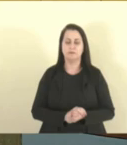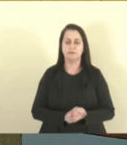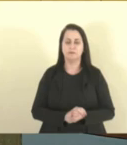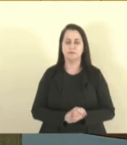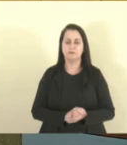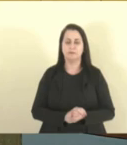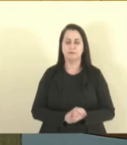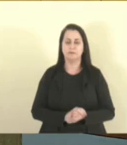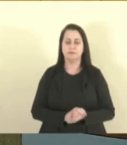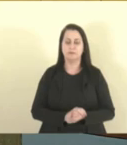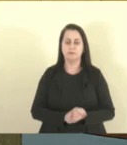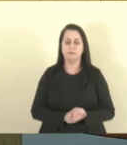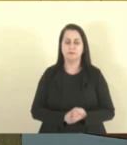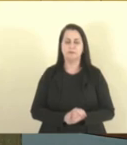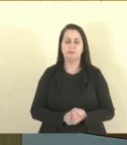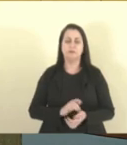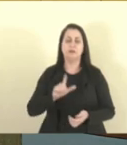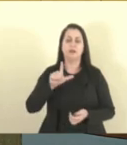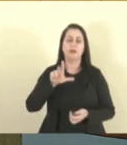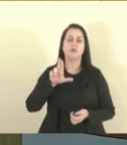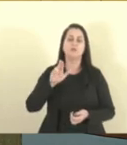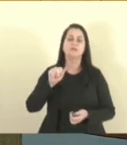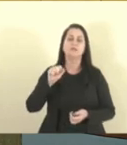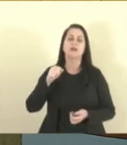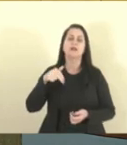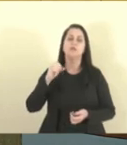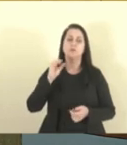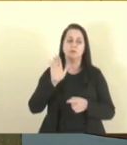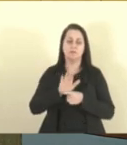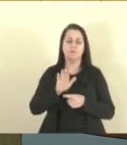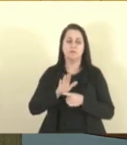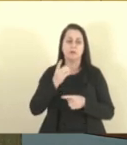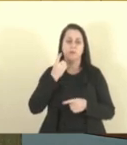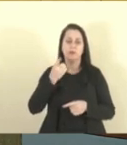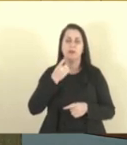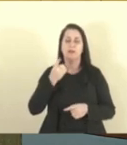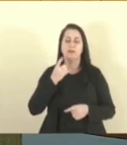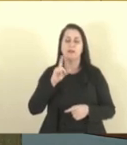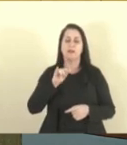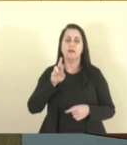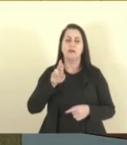Ajuda apenas do Luciano aí com a deputada Irine, a única que não registrou.